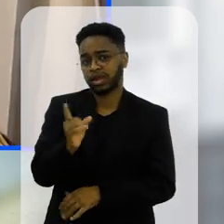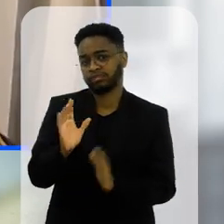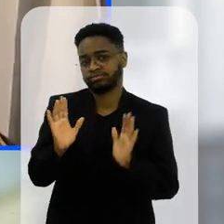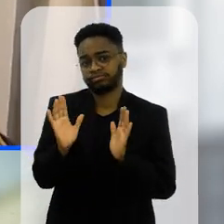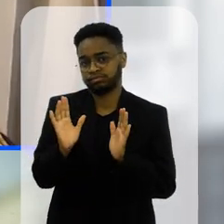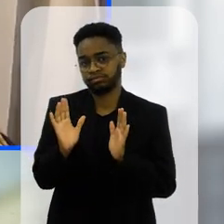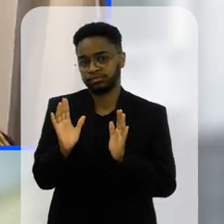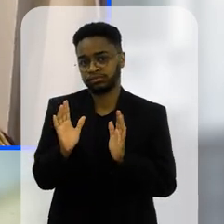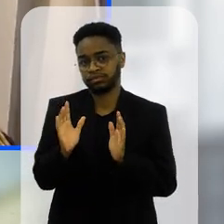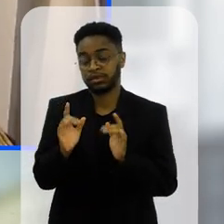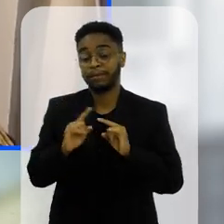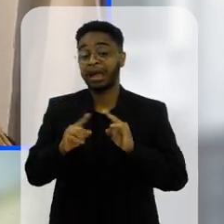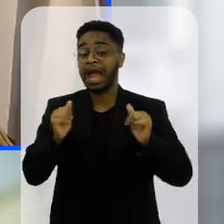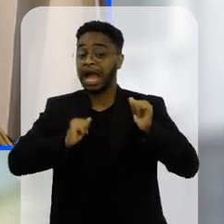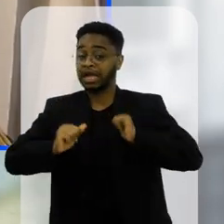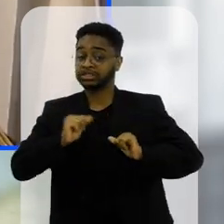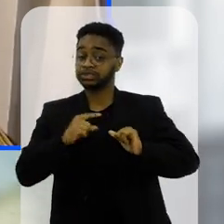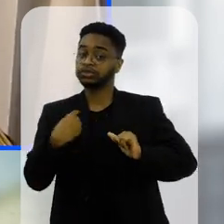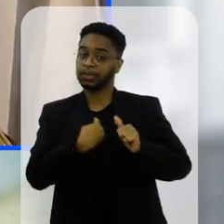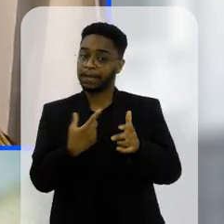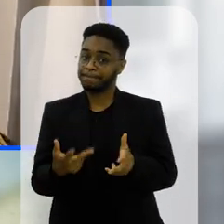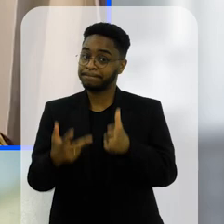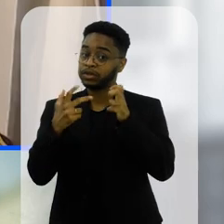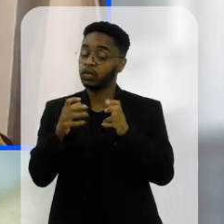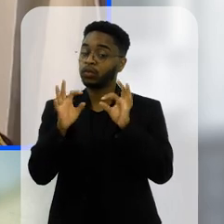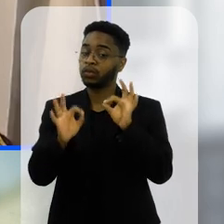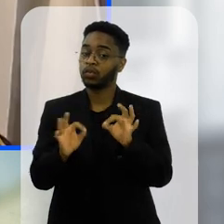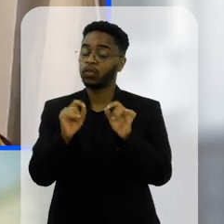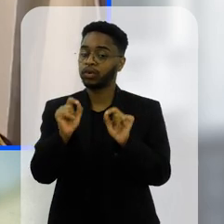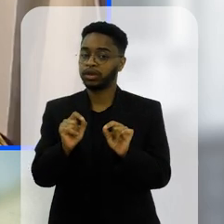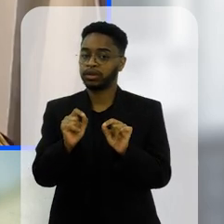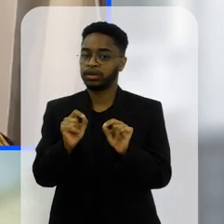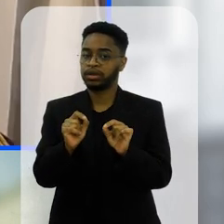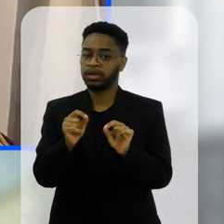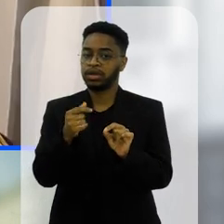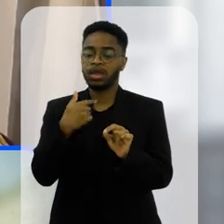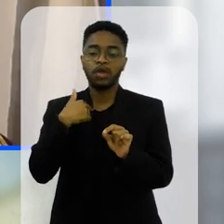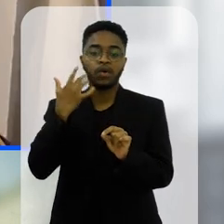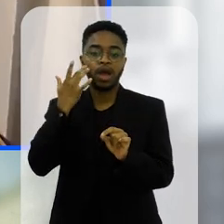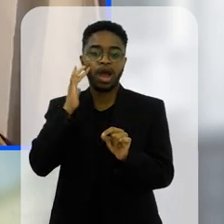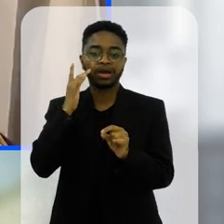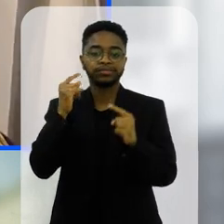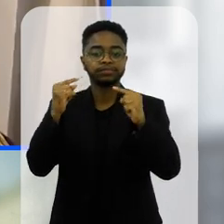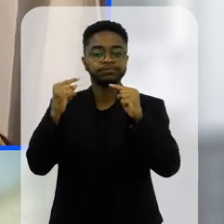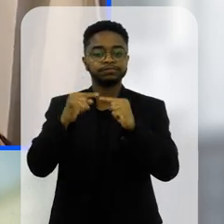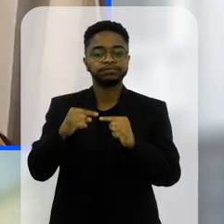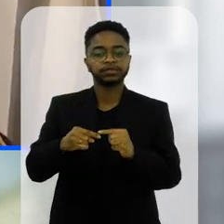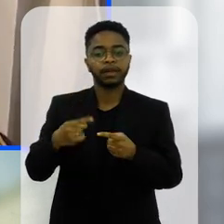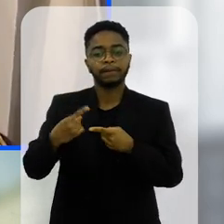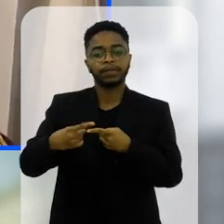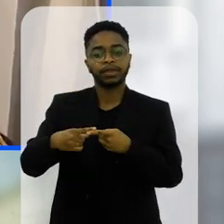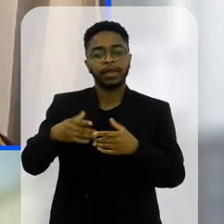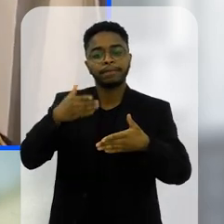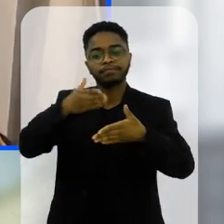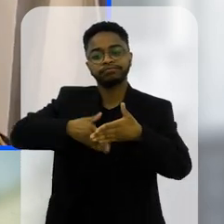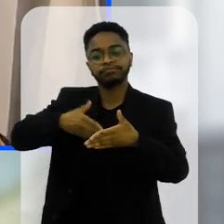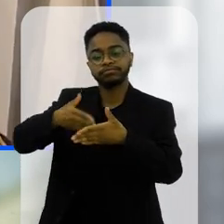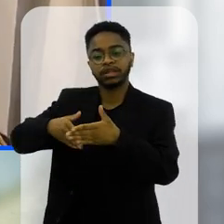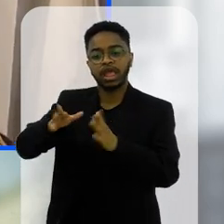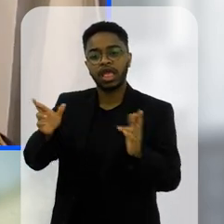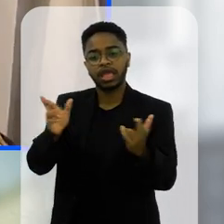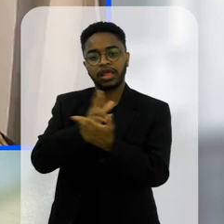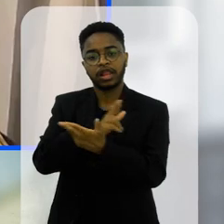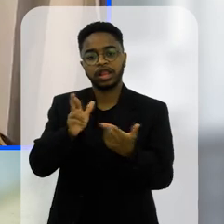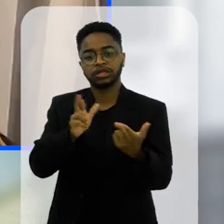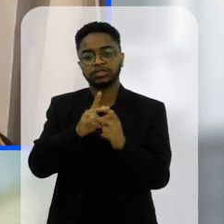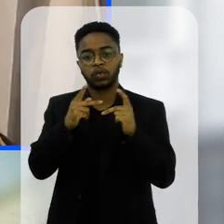celular para a escola a agitação que a gente costuma perceber eu acho que tem muito a ver com a limitação das relações